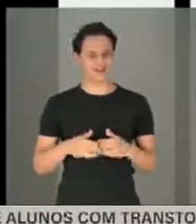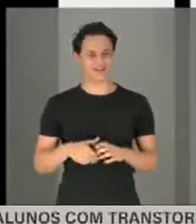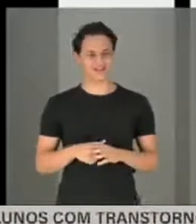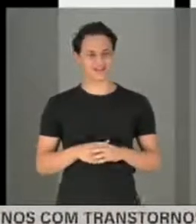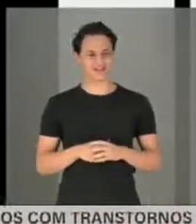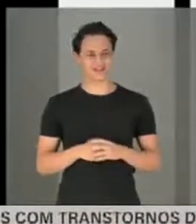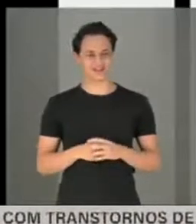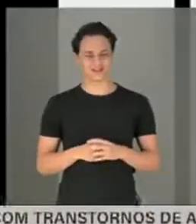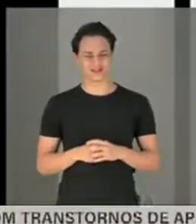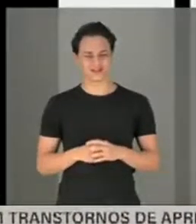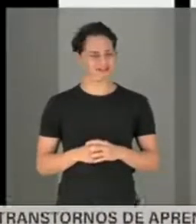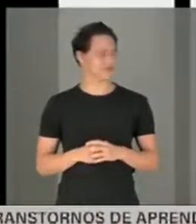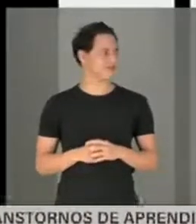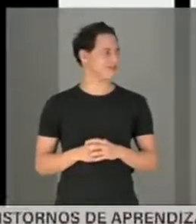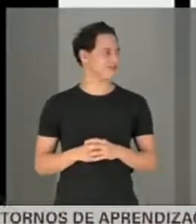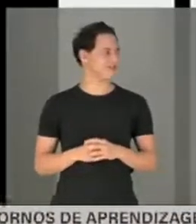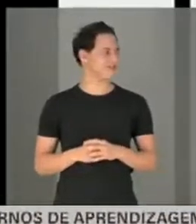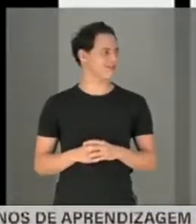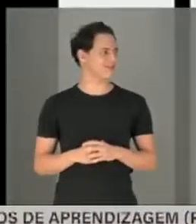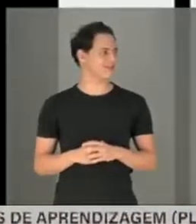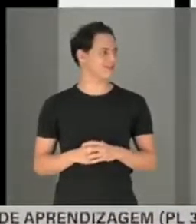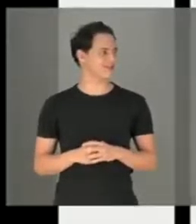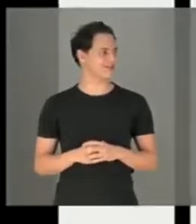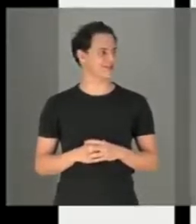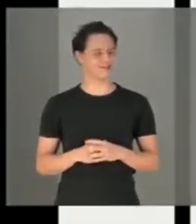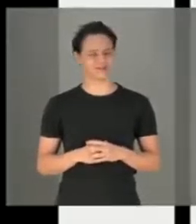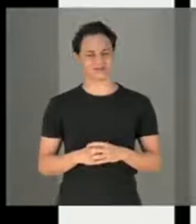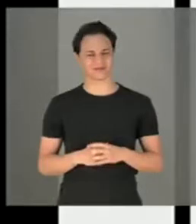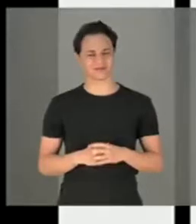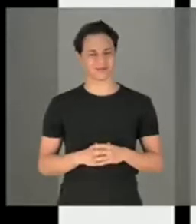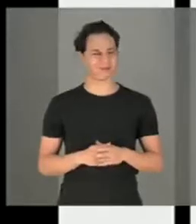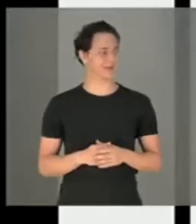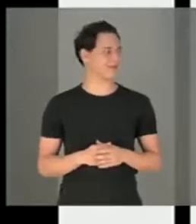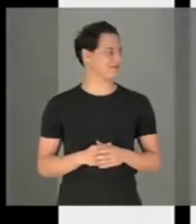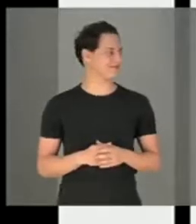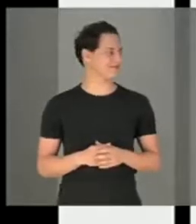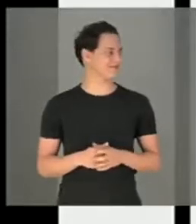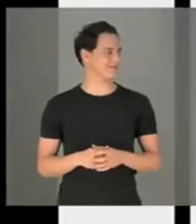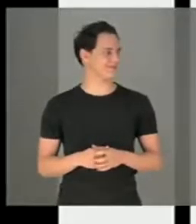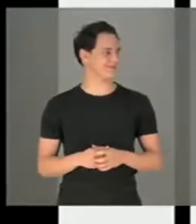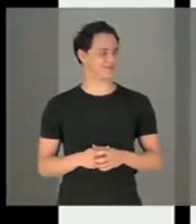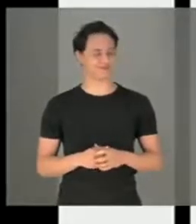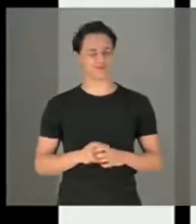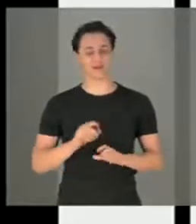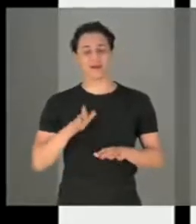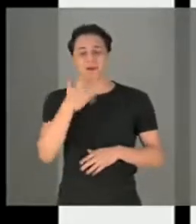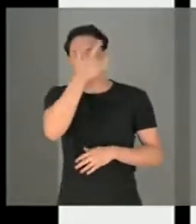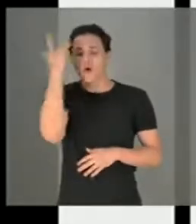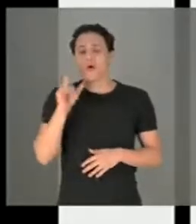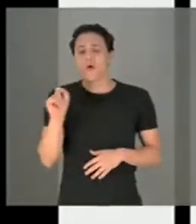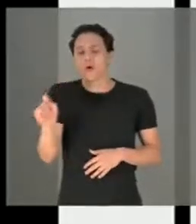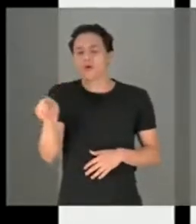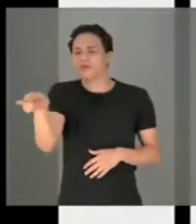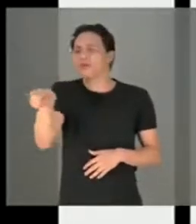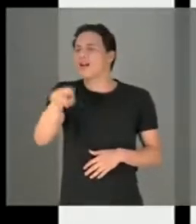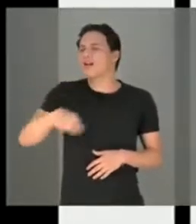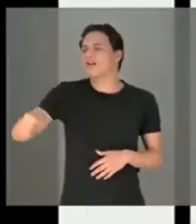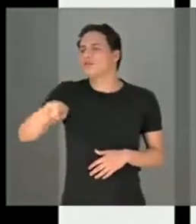ali daquele plenário. Quem seria o perfumado que lhe o cativou?